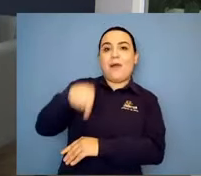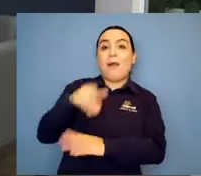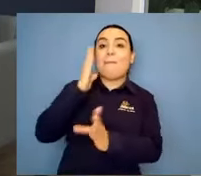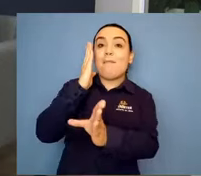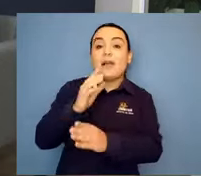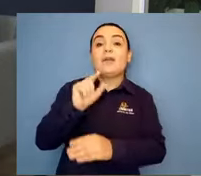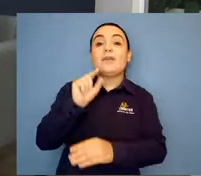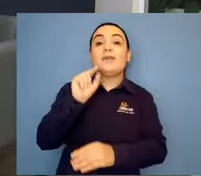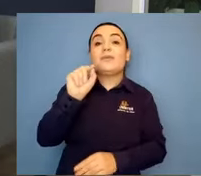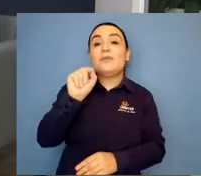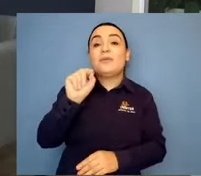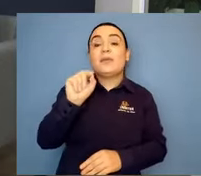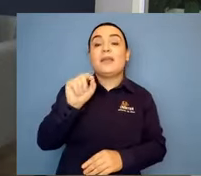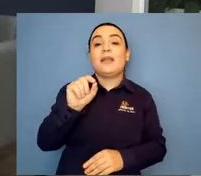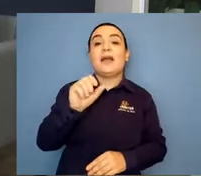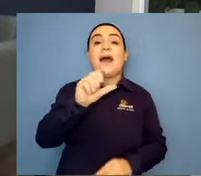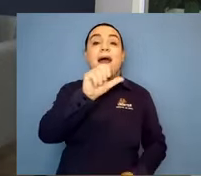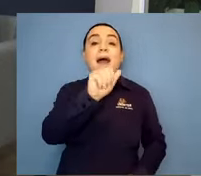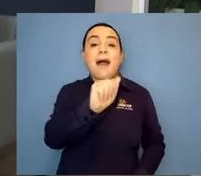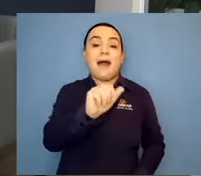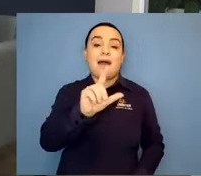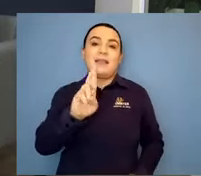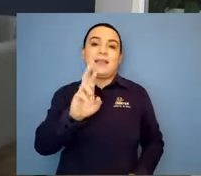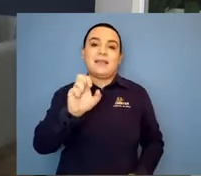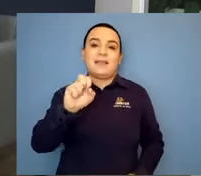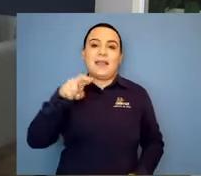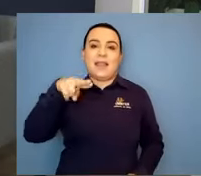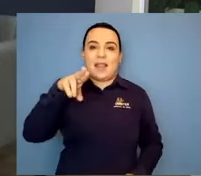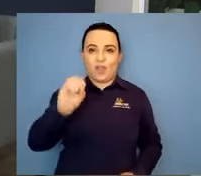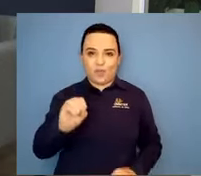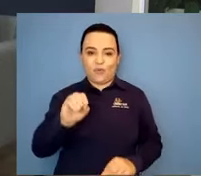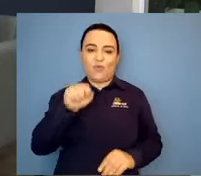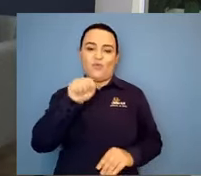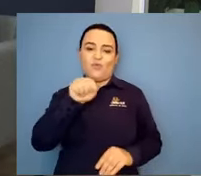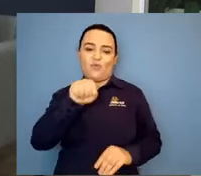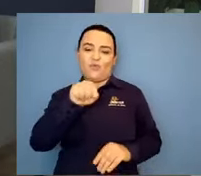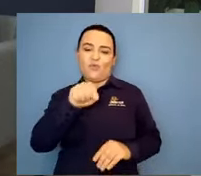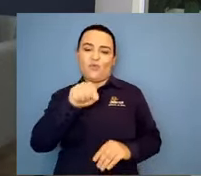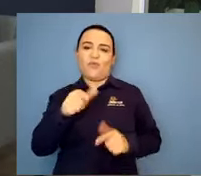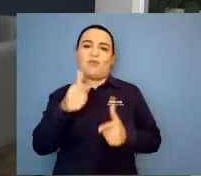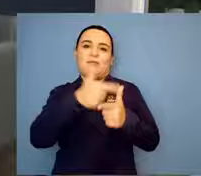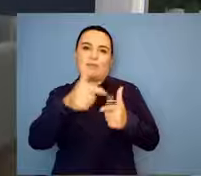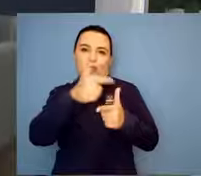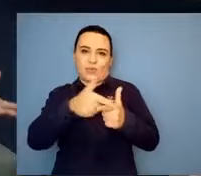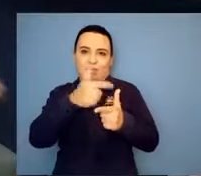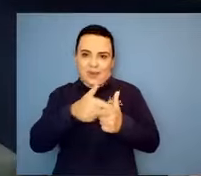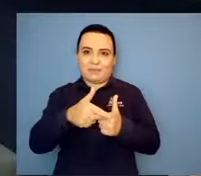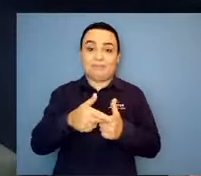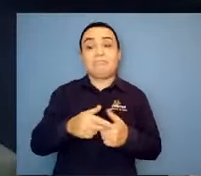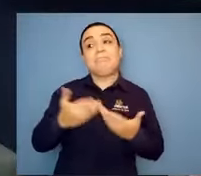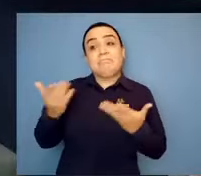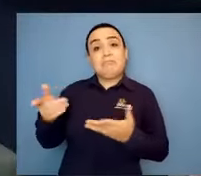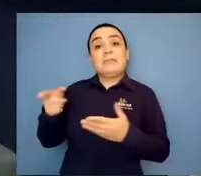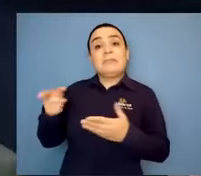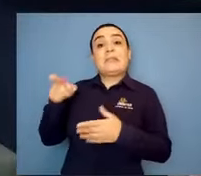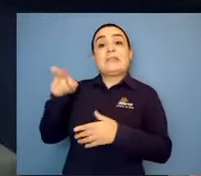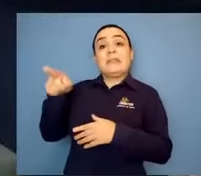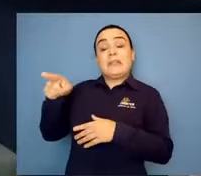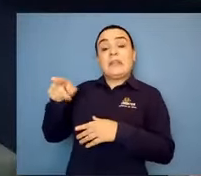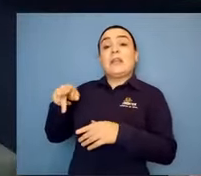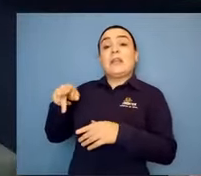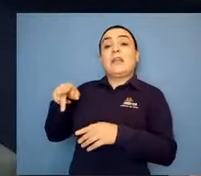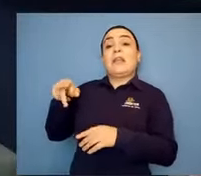Mãe, talvez a pré-escola do Gabriel foi fraca. Esse foi o feedback. E eu, enquanto mãe, eu acatei, claro.